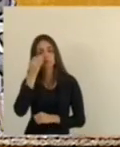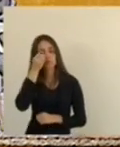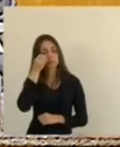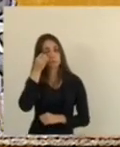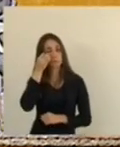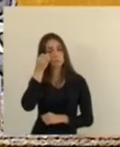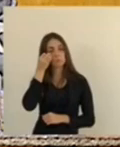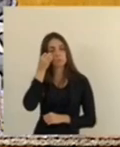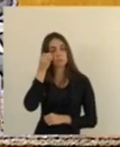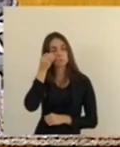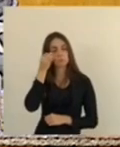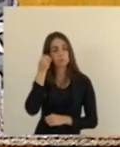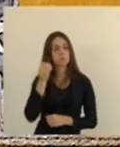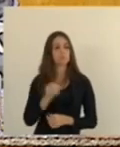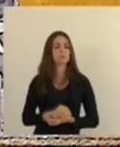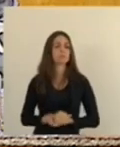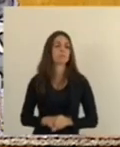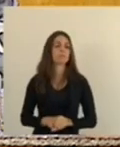desculpa